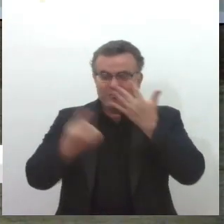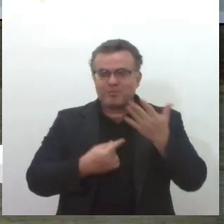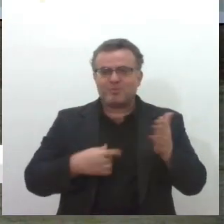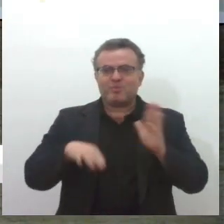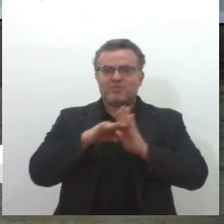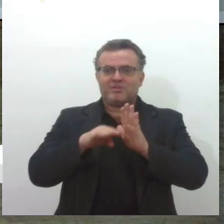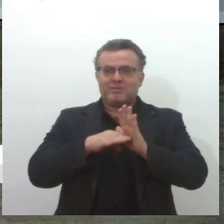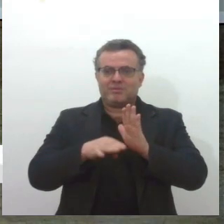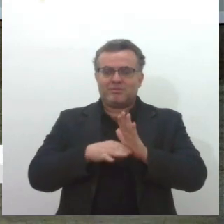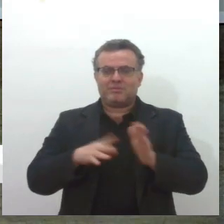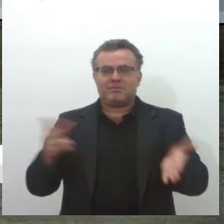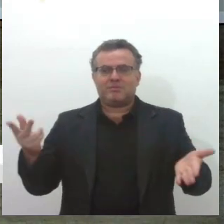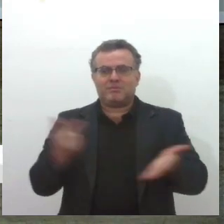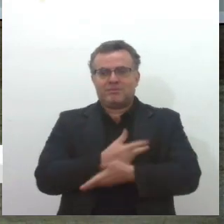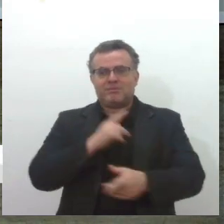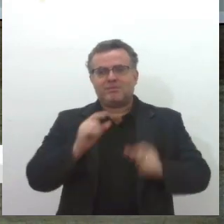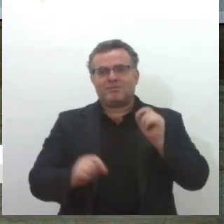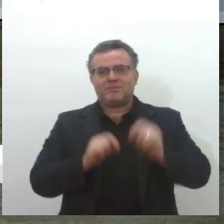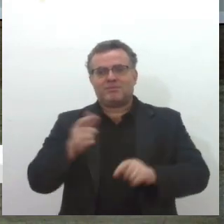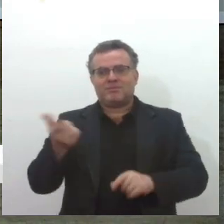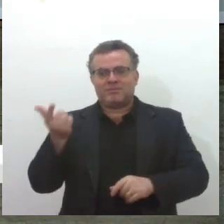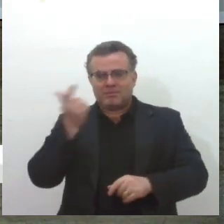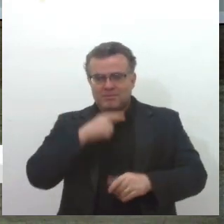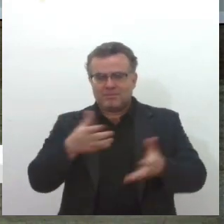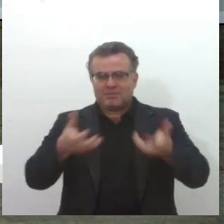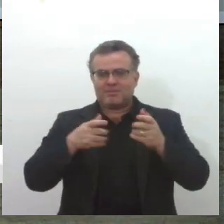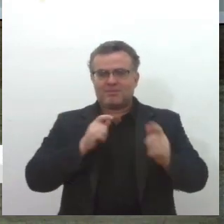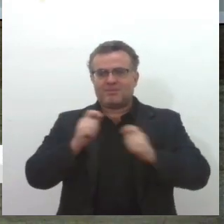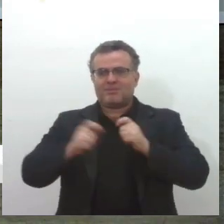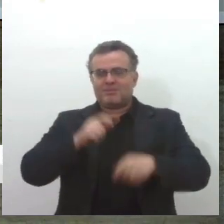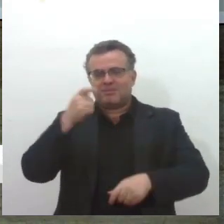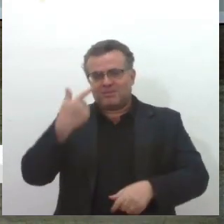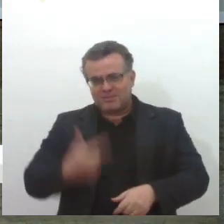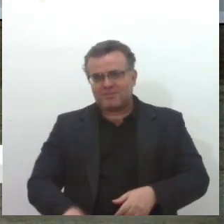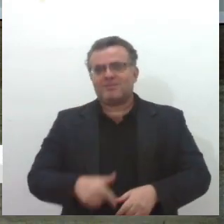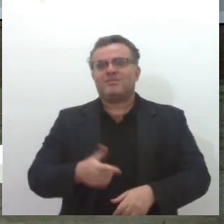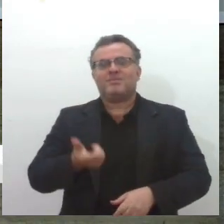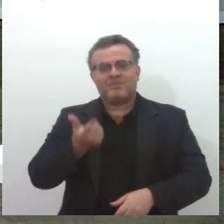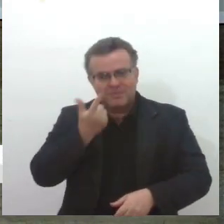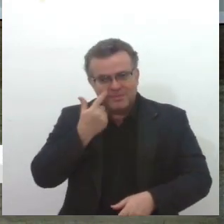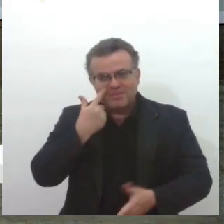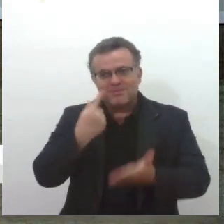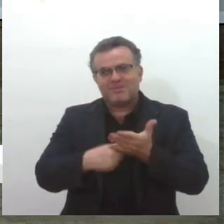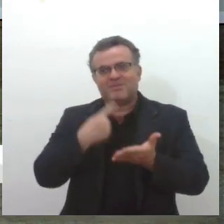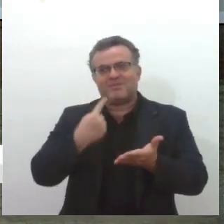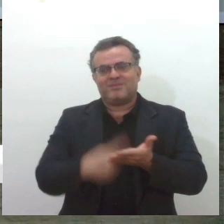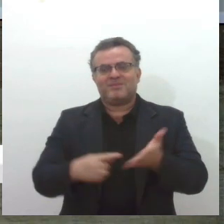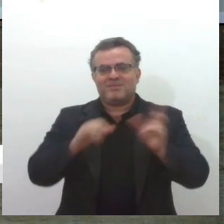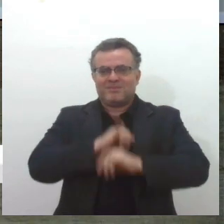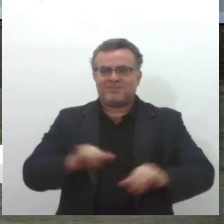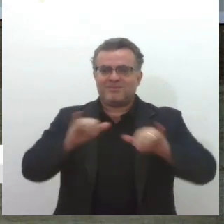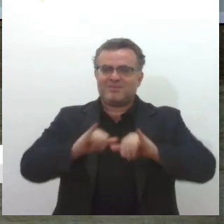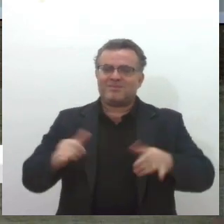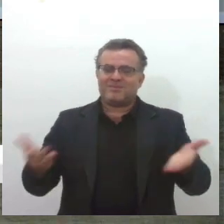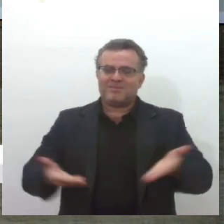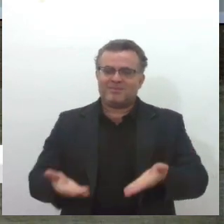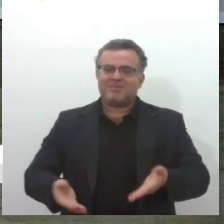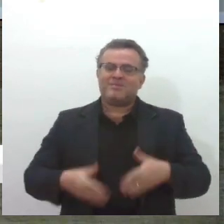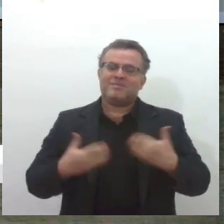quando chegarem, a gente vai querer entrevistar aqui também para marcar, registrar esse momento.